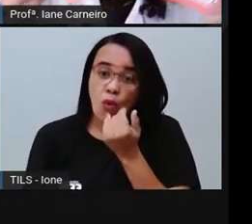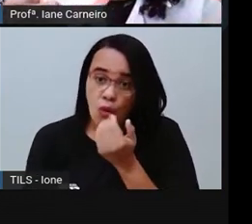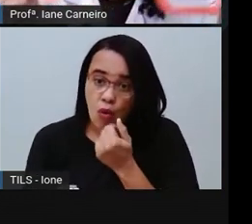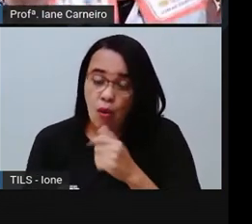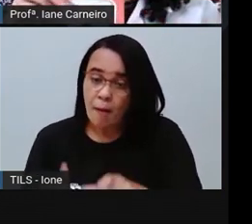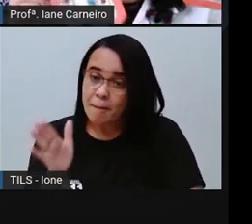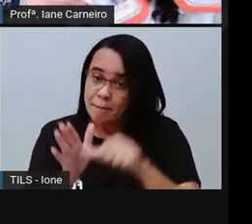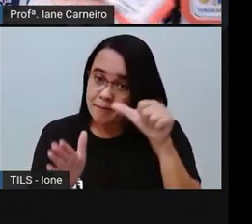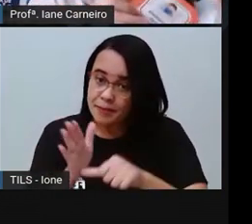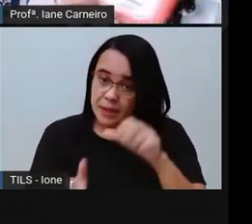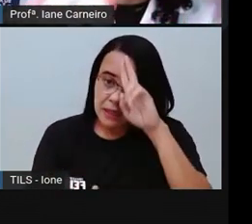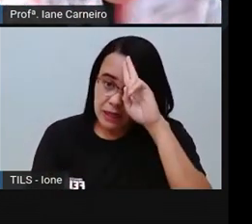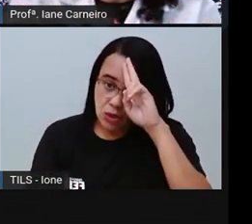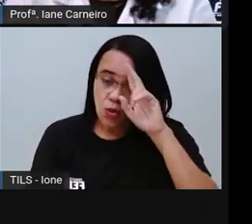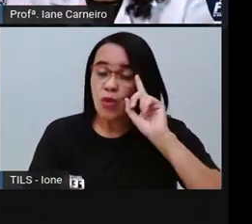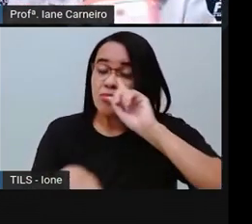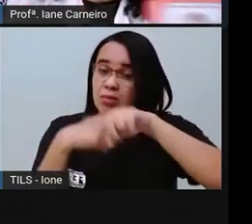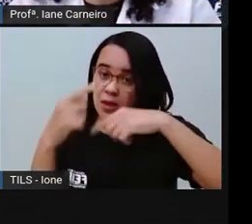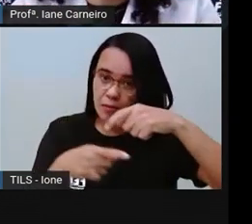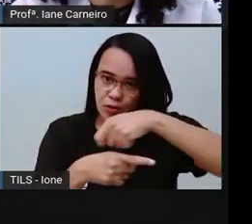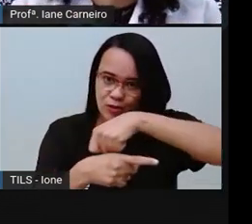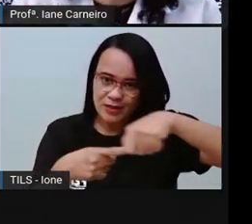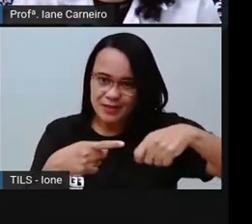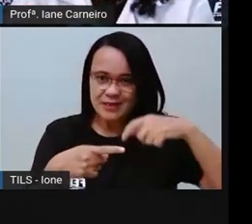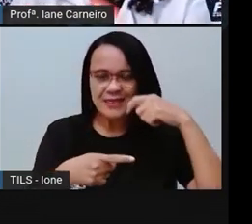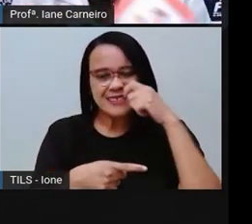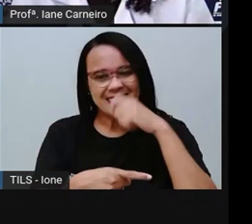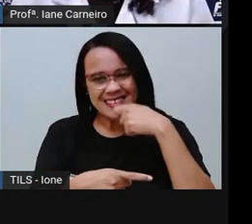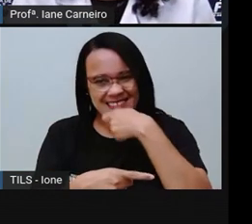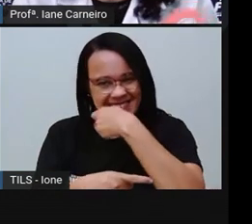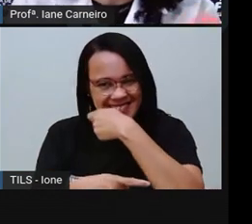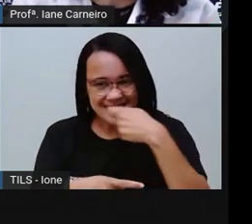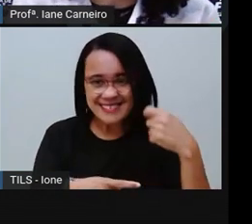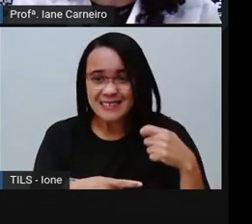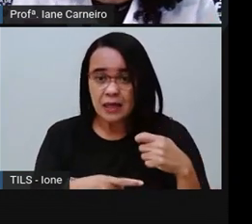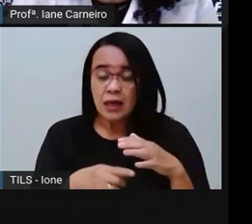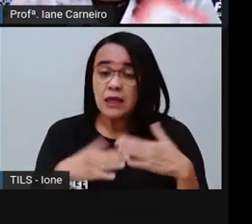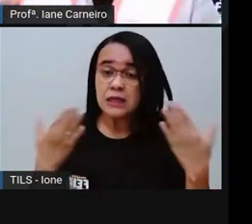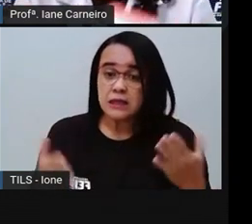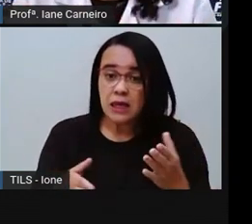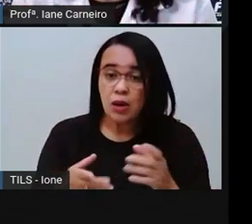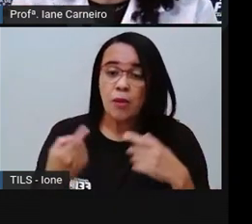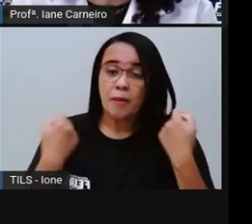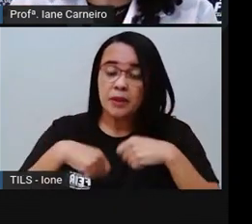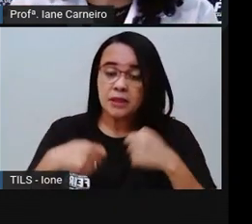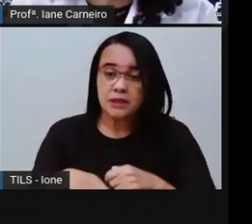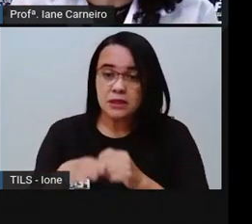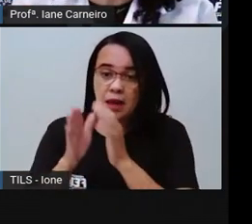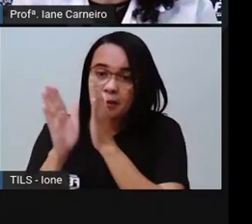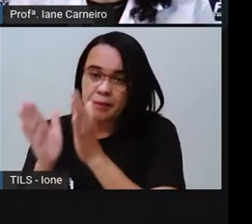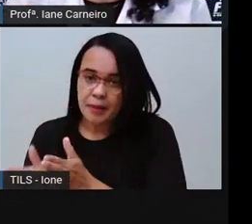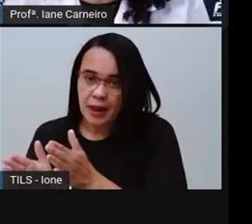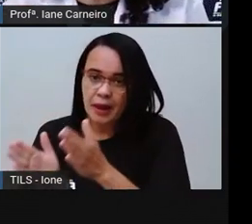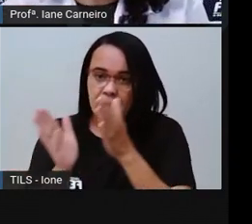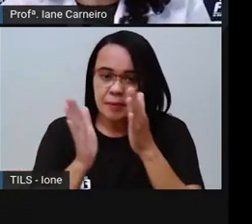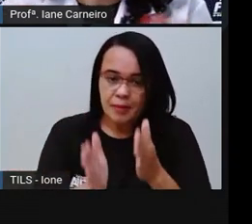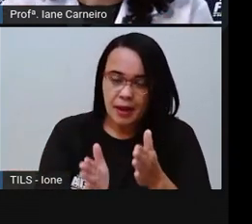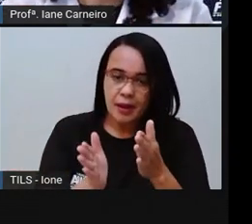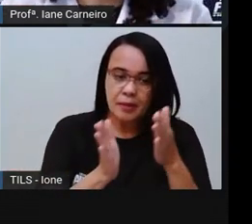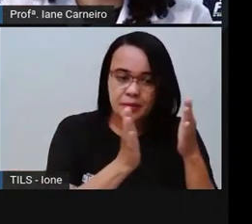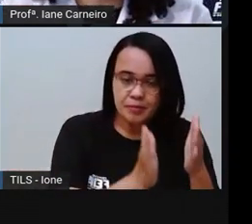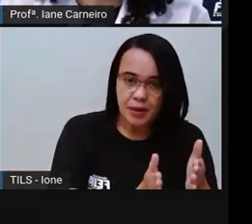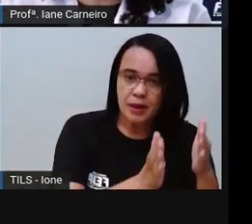ordem, mais ou menos, nessas ações, nessas atividades que a gente executa ao longo do dia, tá joia?